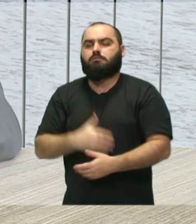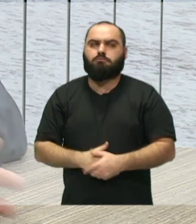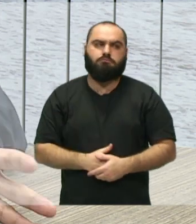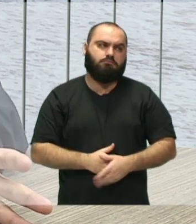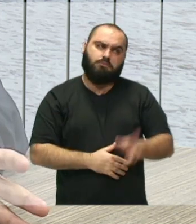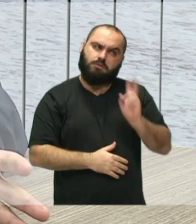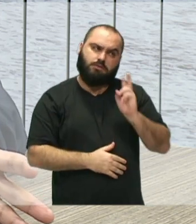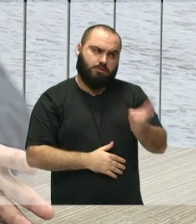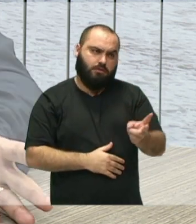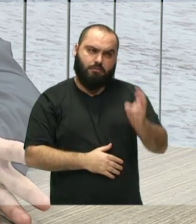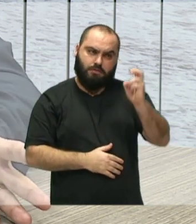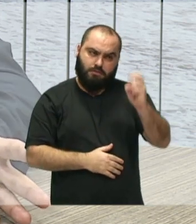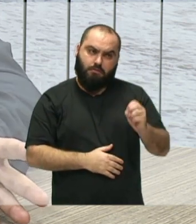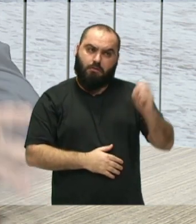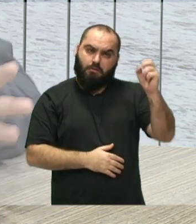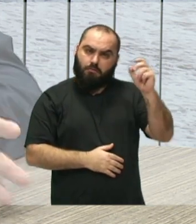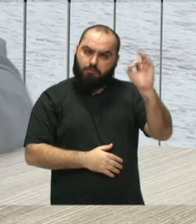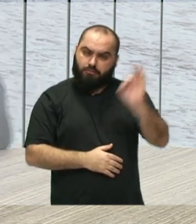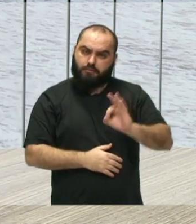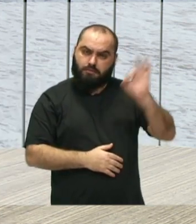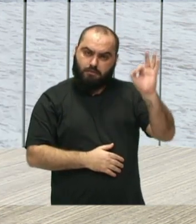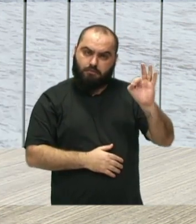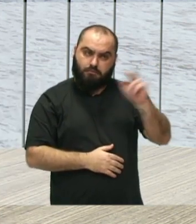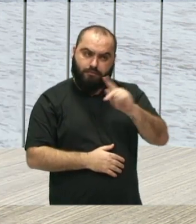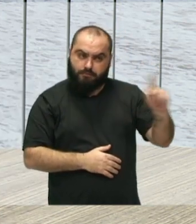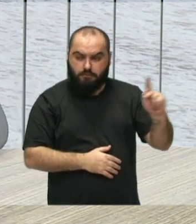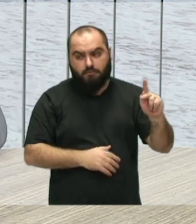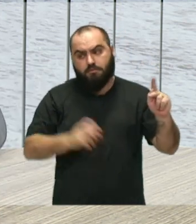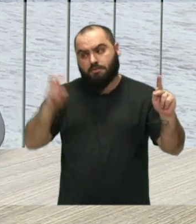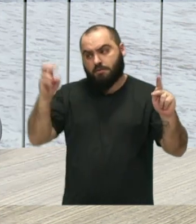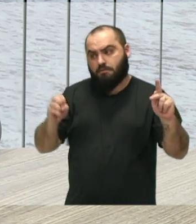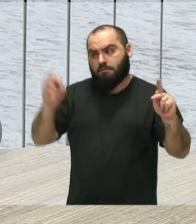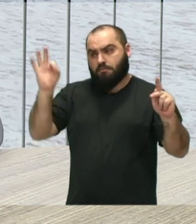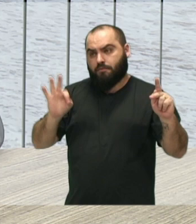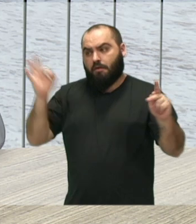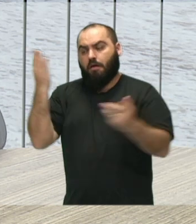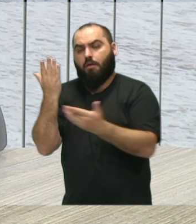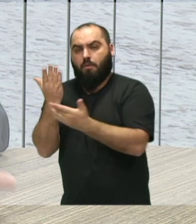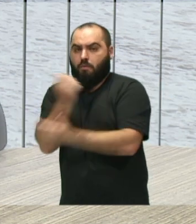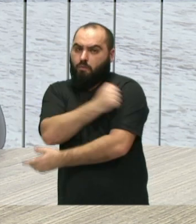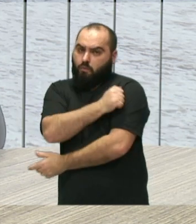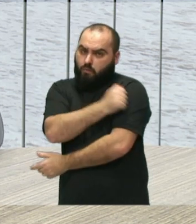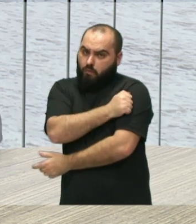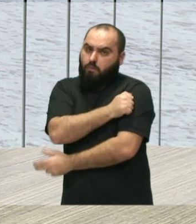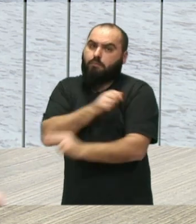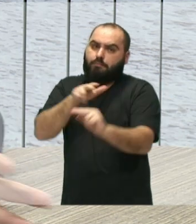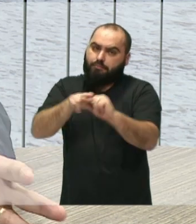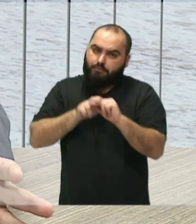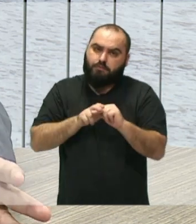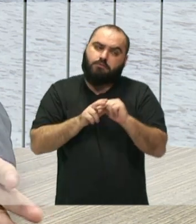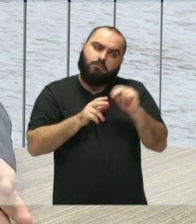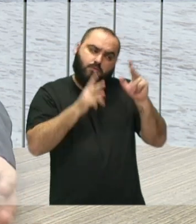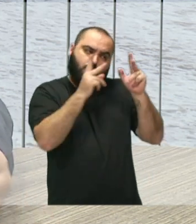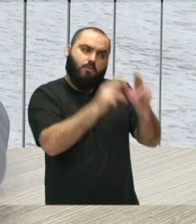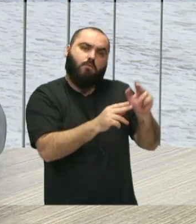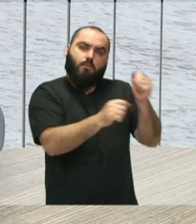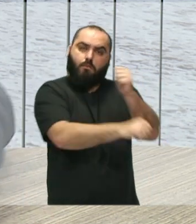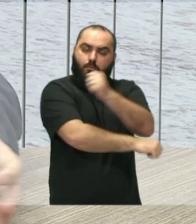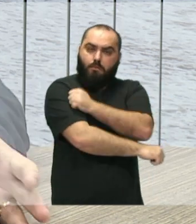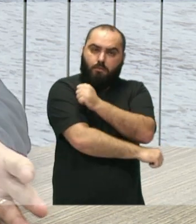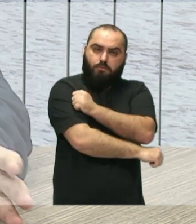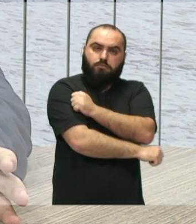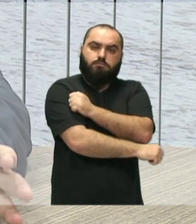né, 50% do trabalho do professor e 50% do trabalho do aluno. Então, a gente exige que, da mesma forma que o aluno